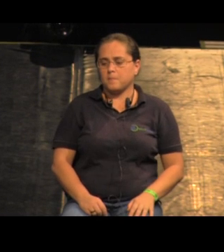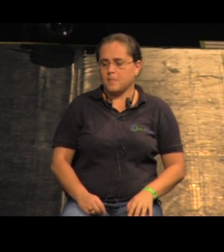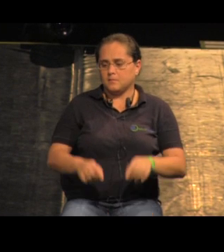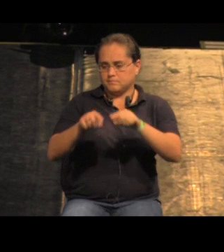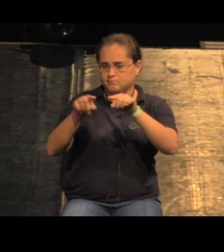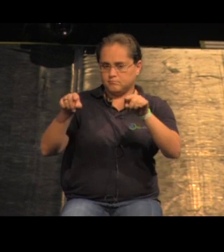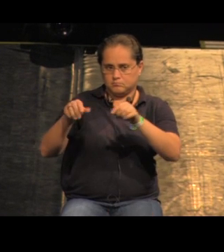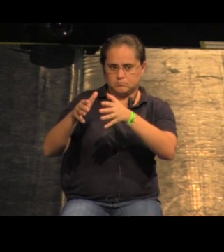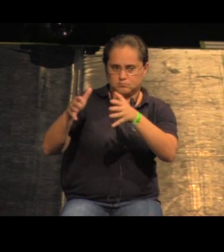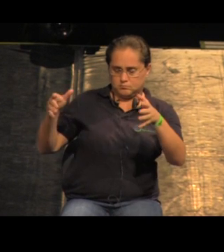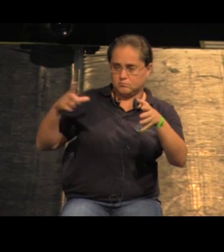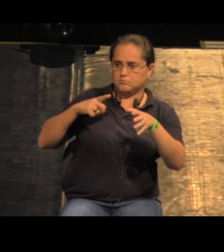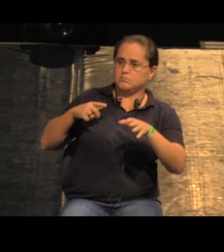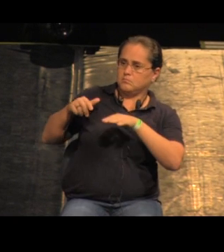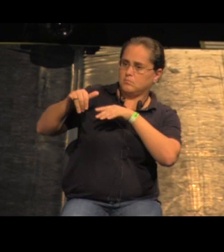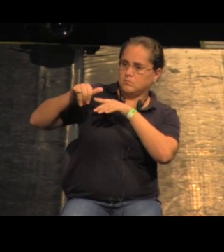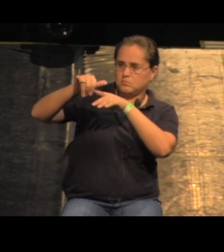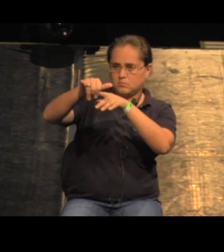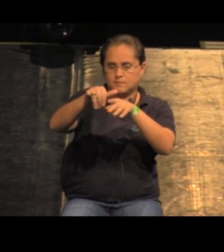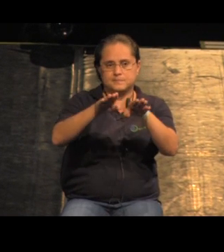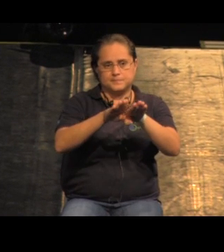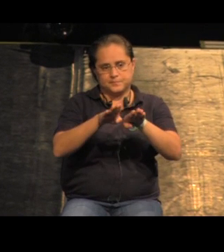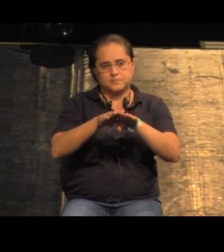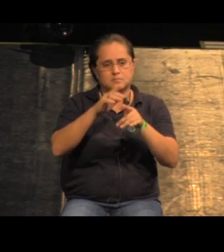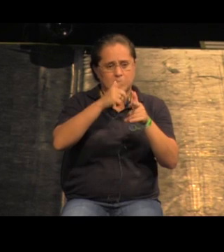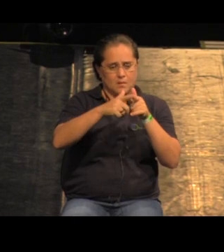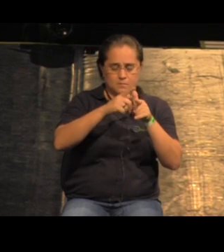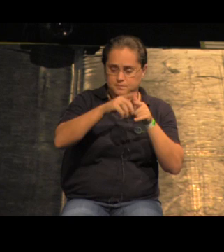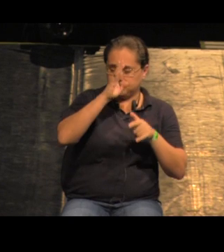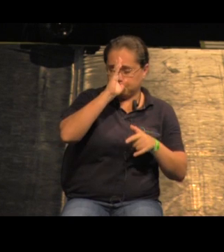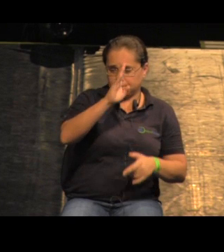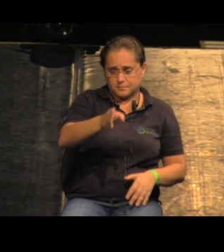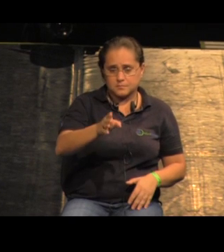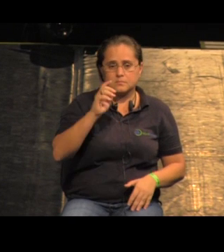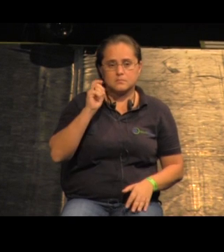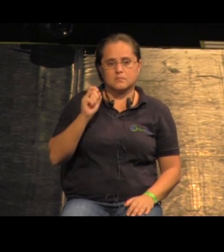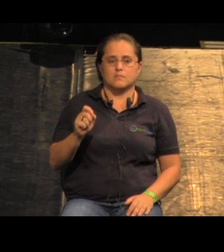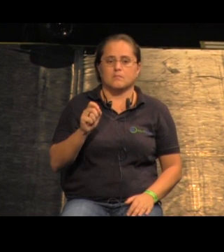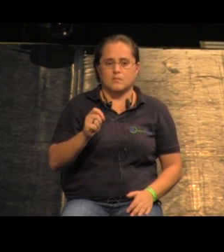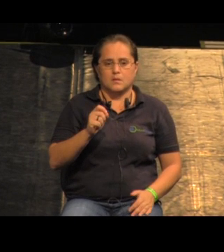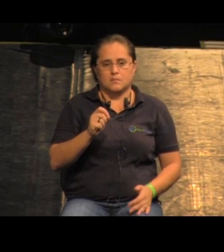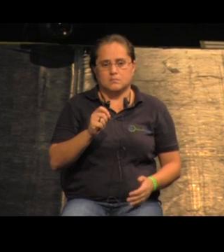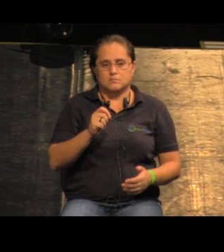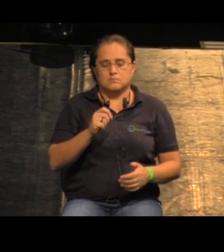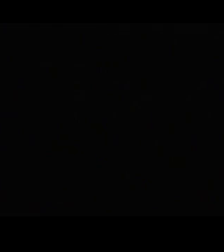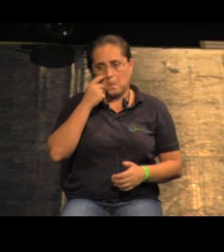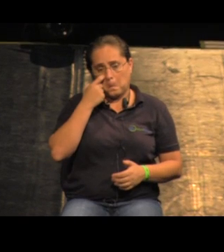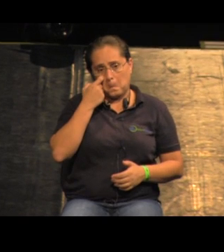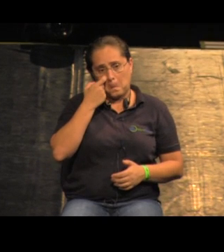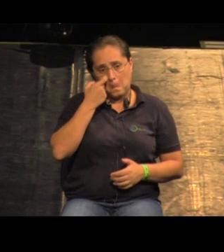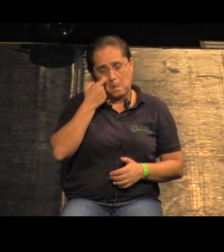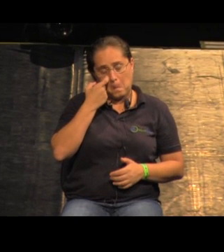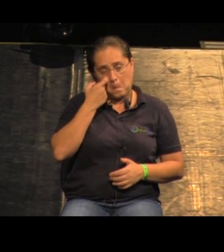esse é o maior e é onde está o aeroporto também. O problema principal, a nossa interpretação do principal problema de